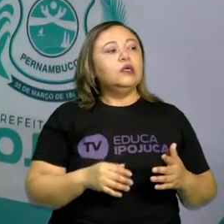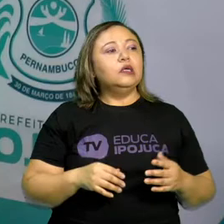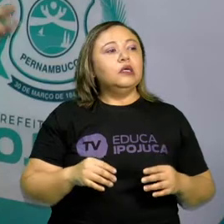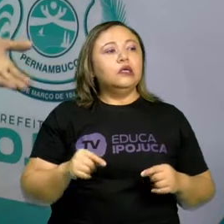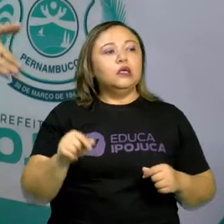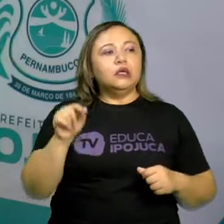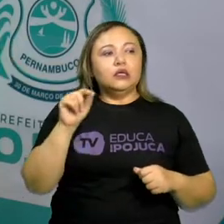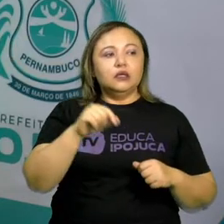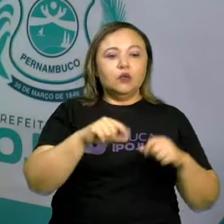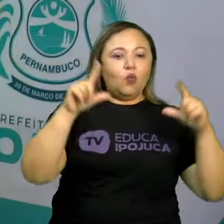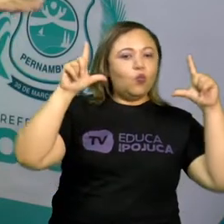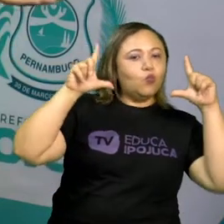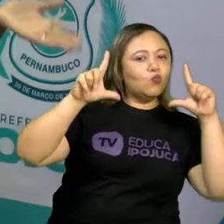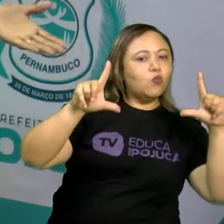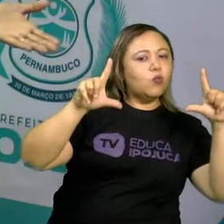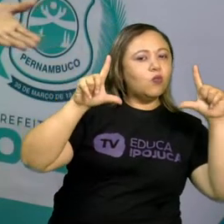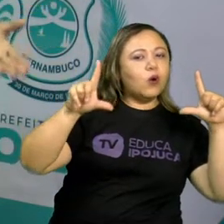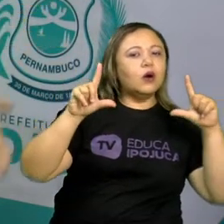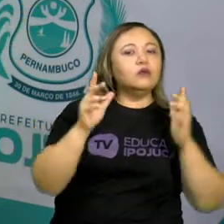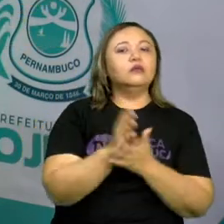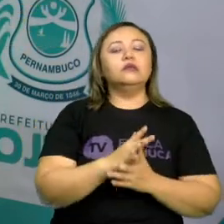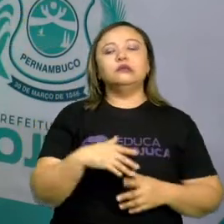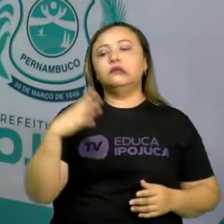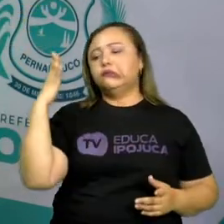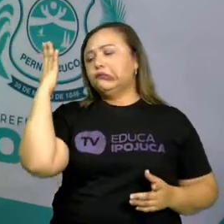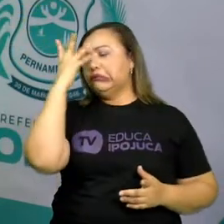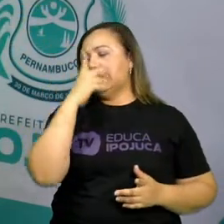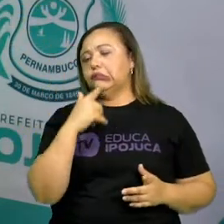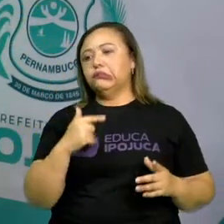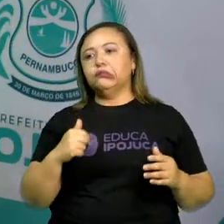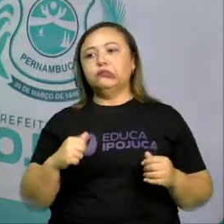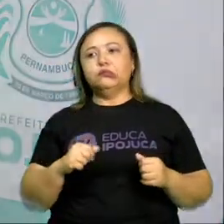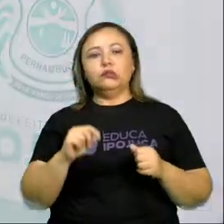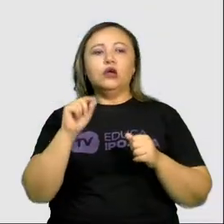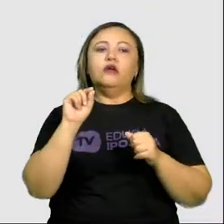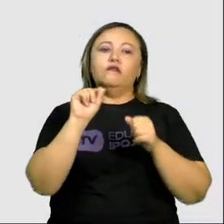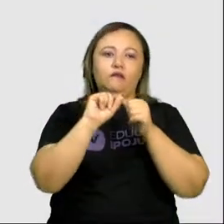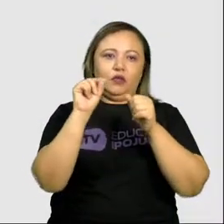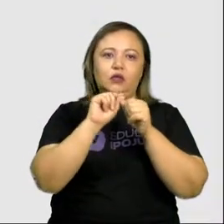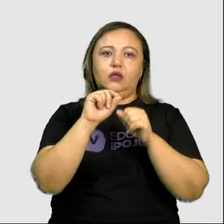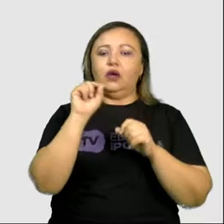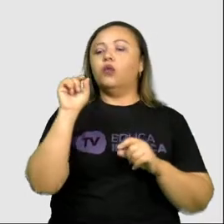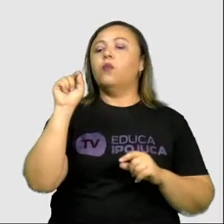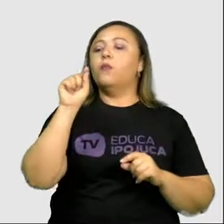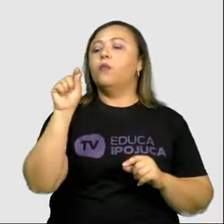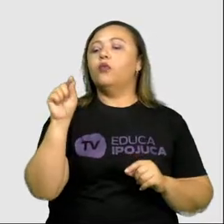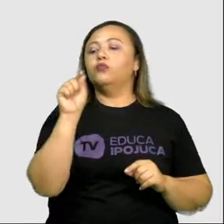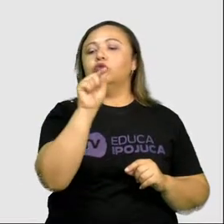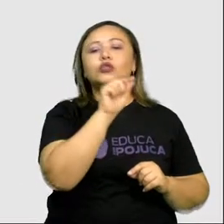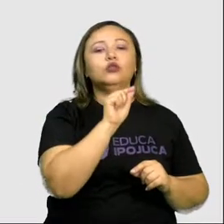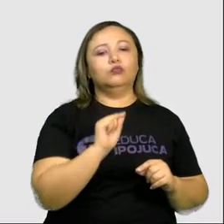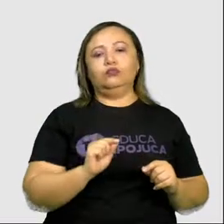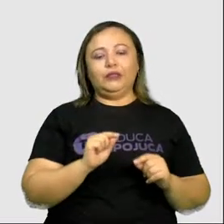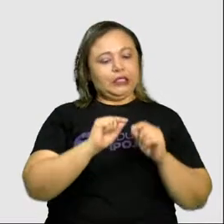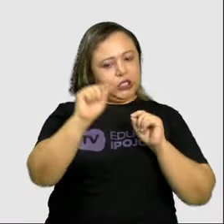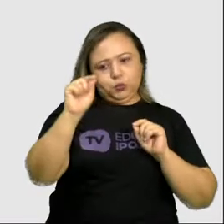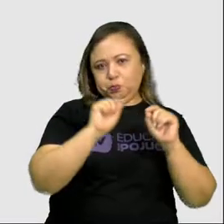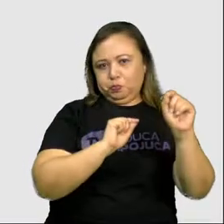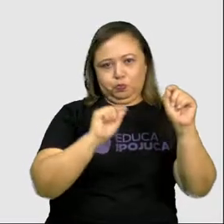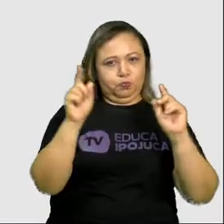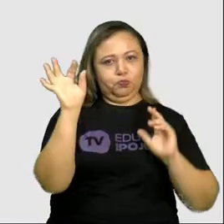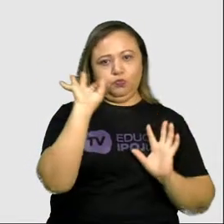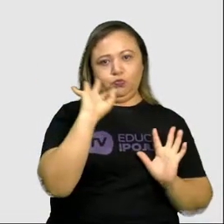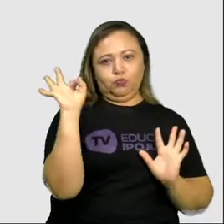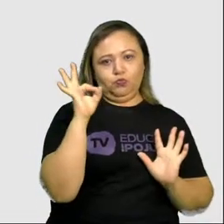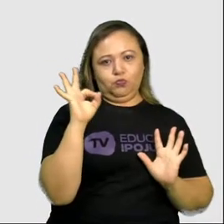né? Isso é um quadro, isso é uma obra de arte linda. Só feita com pontinhos. Não tem risco de nada. Só os